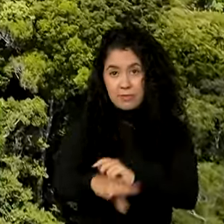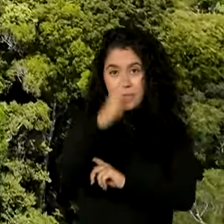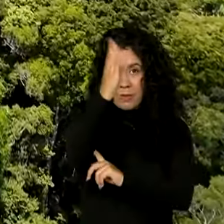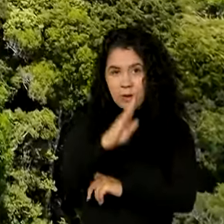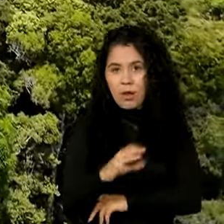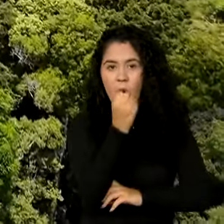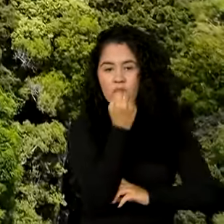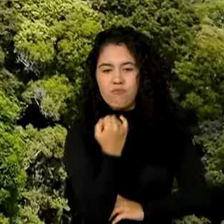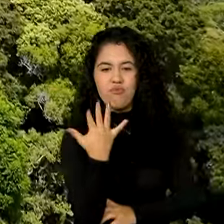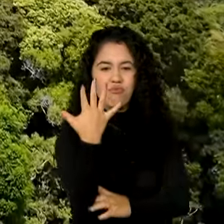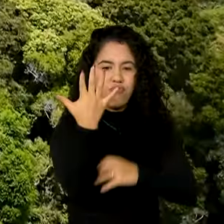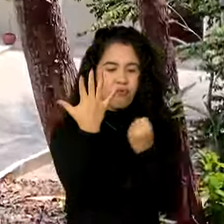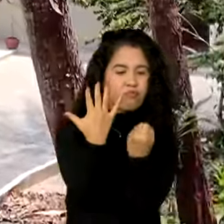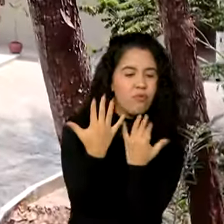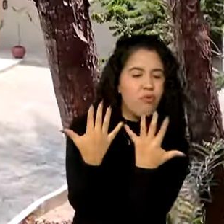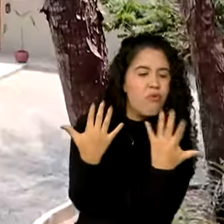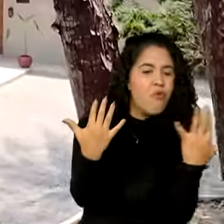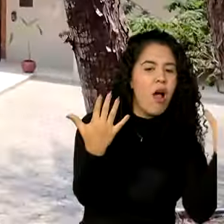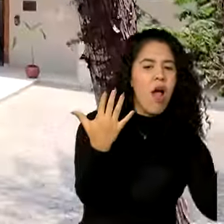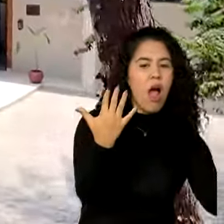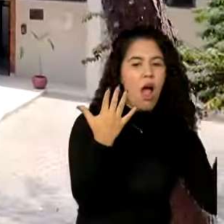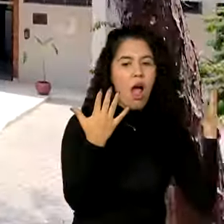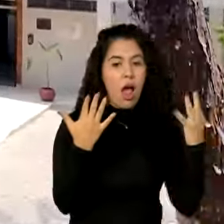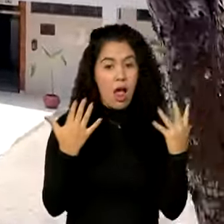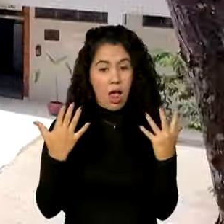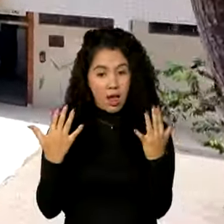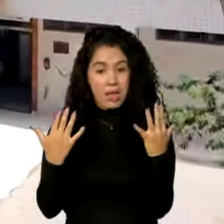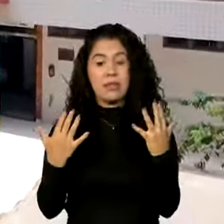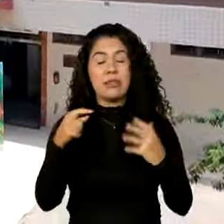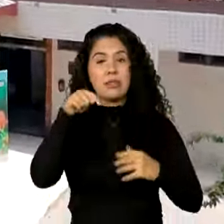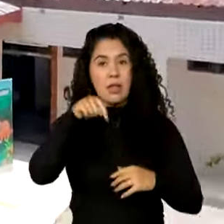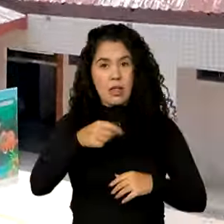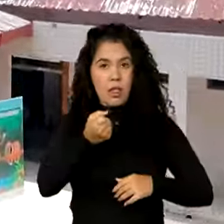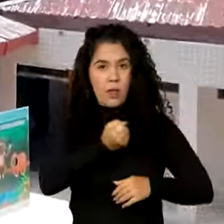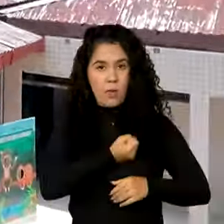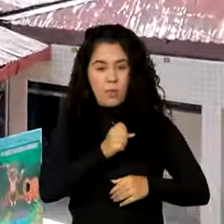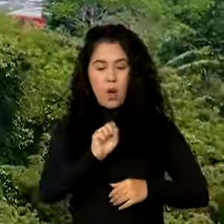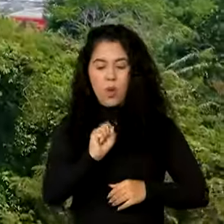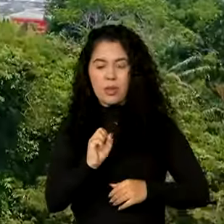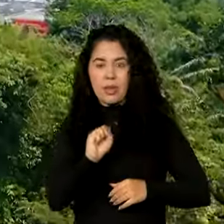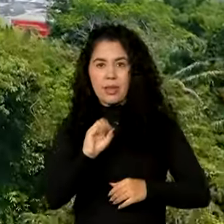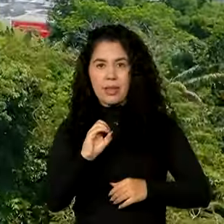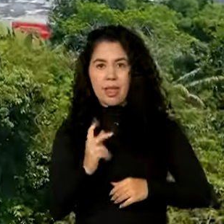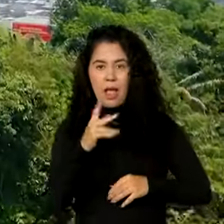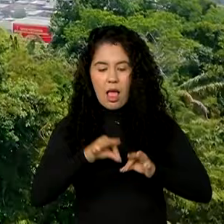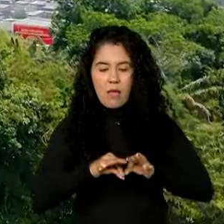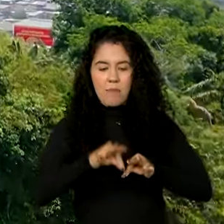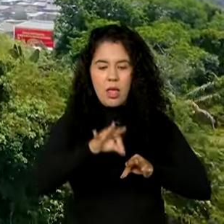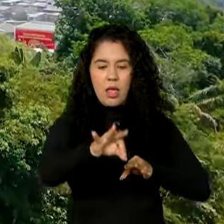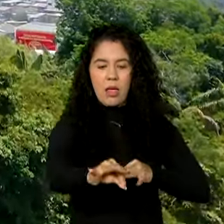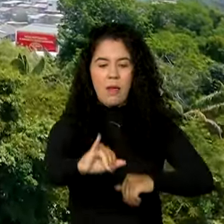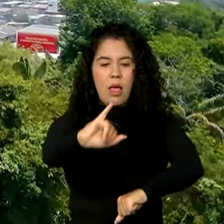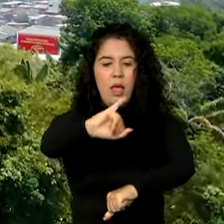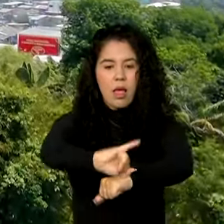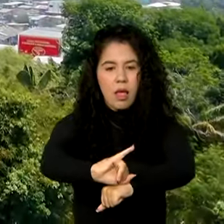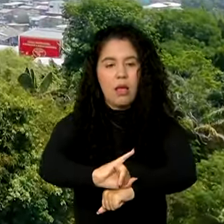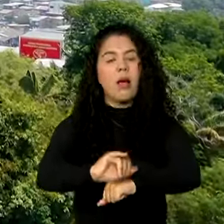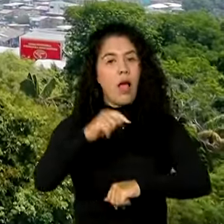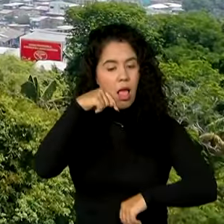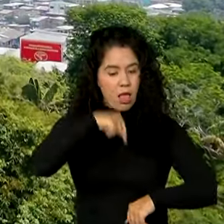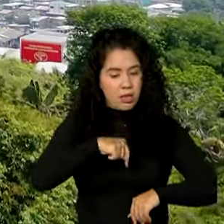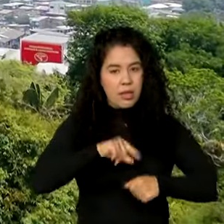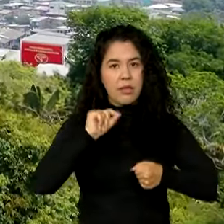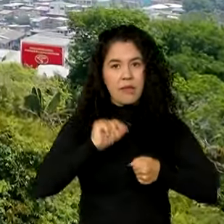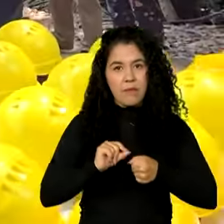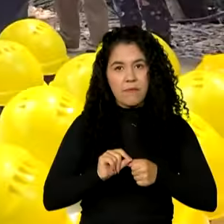floresta tropical do mundo é neste local, a 80 quilômetros de Manaus, que é realizado o programa científico